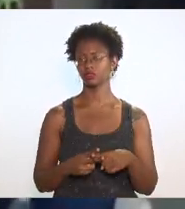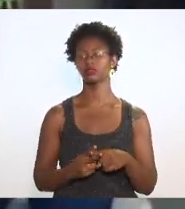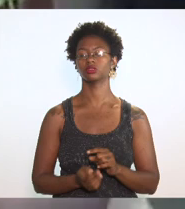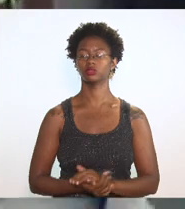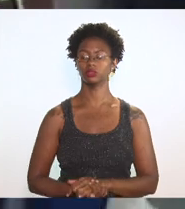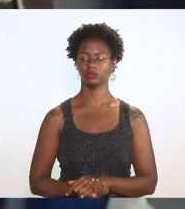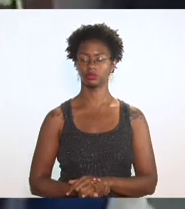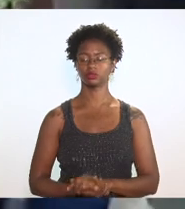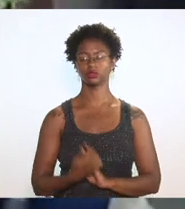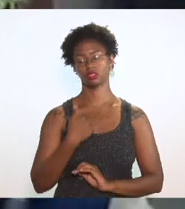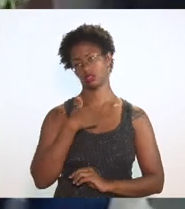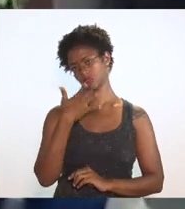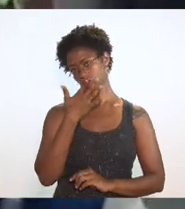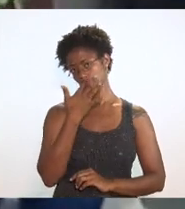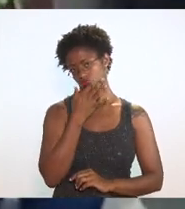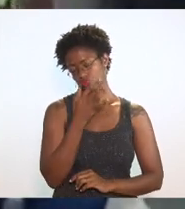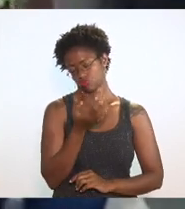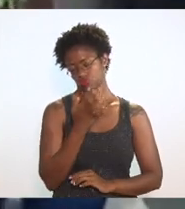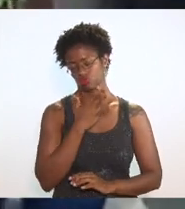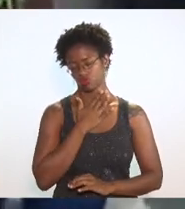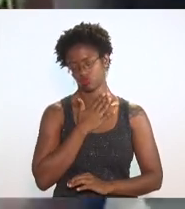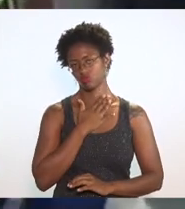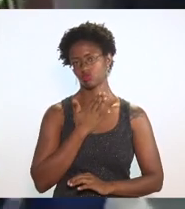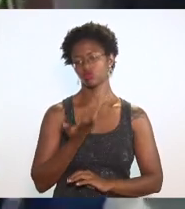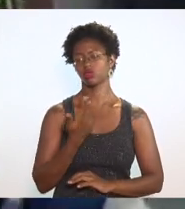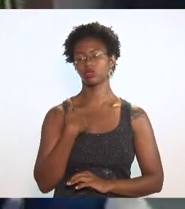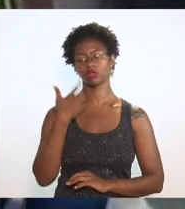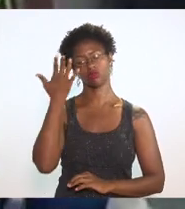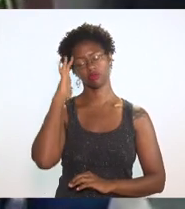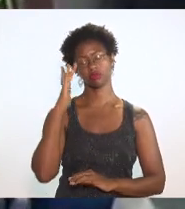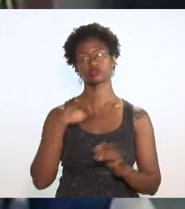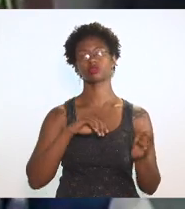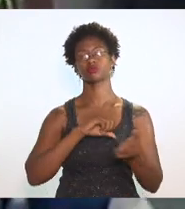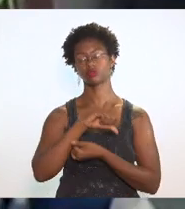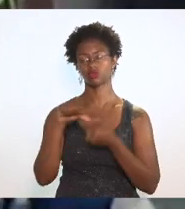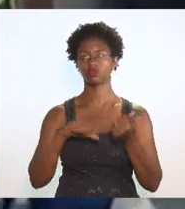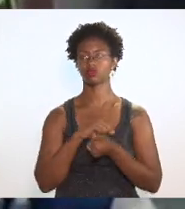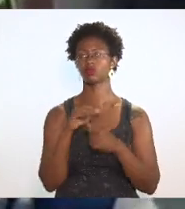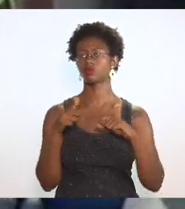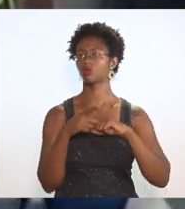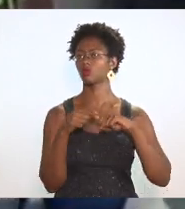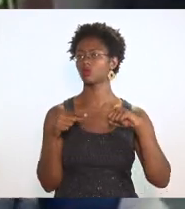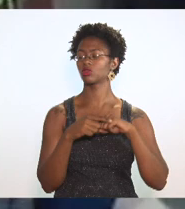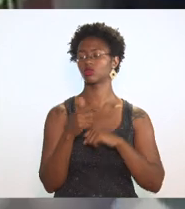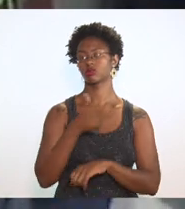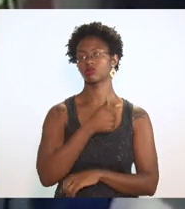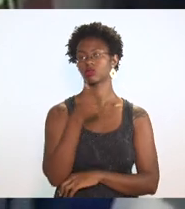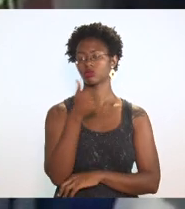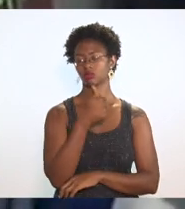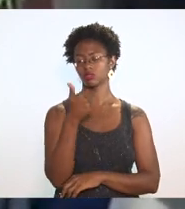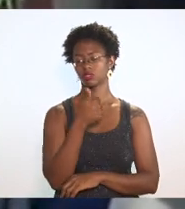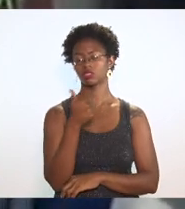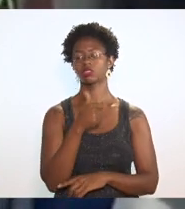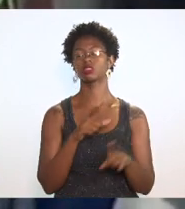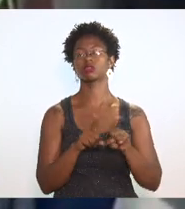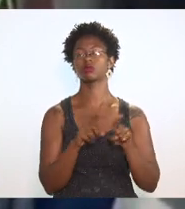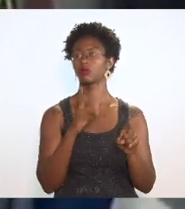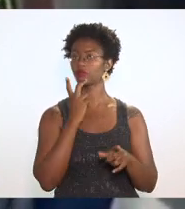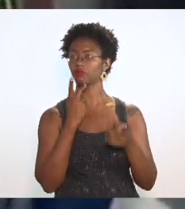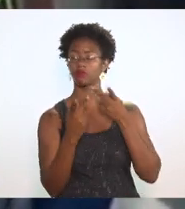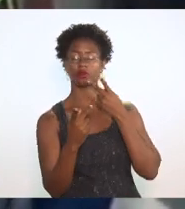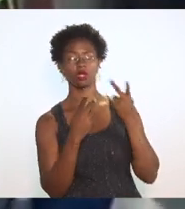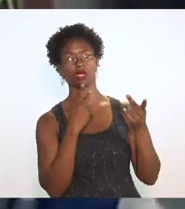a meu ver as que modificam o artigo 1º elas e que citam a cláusula